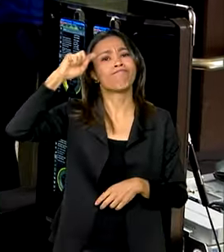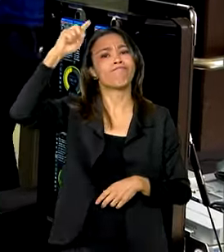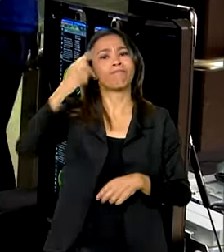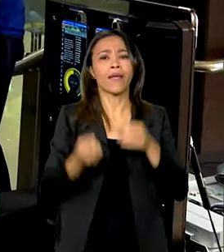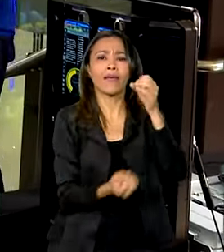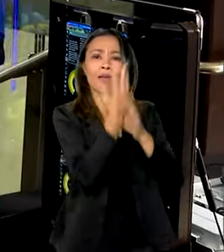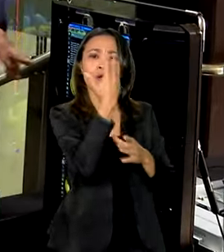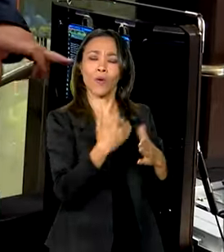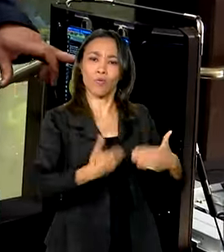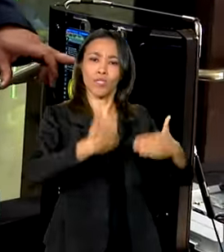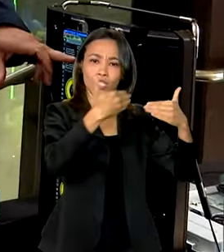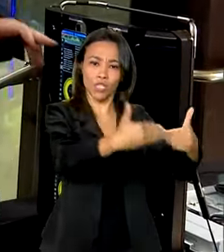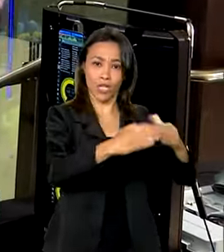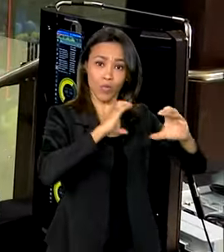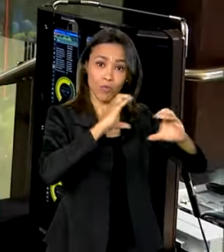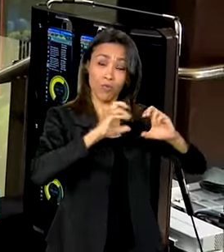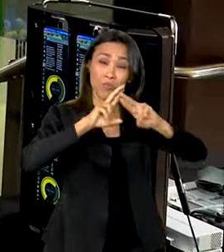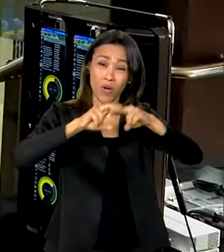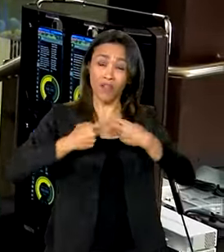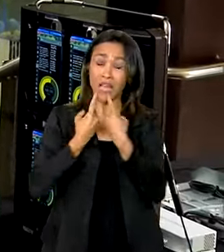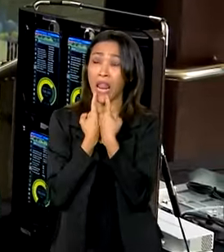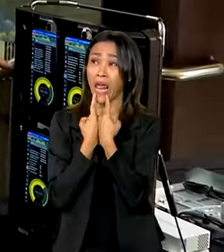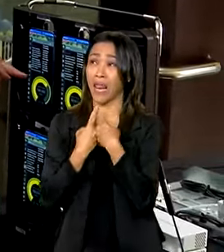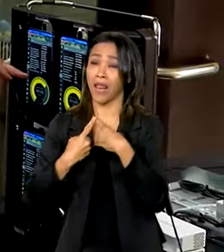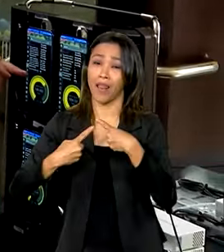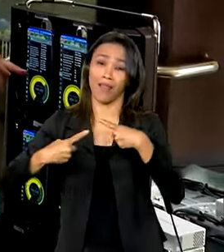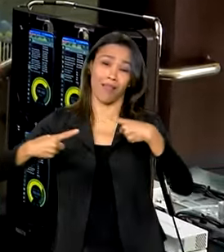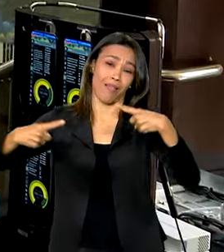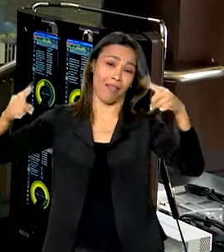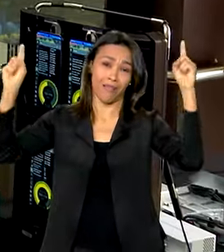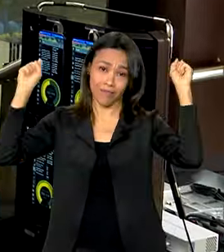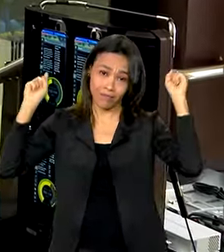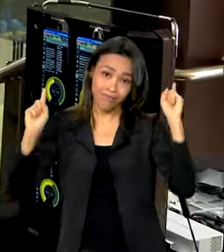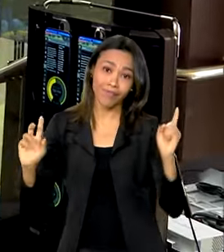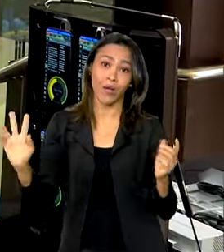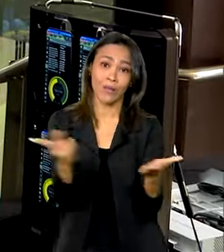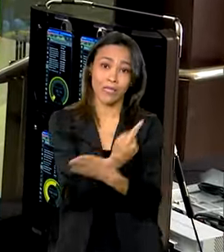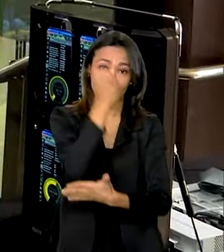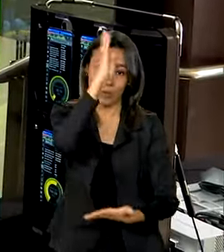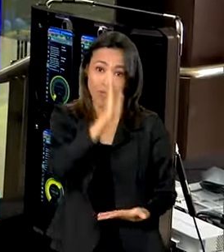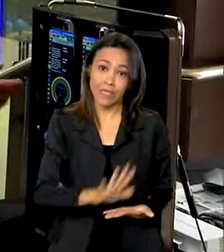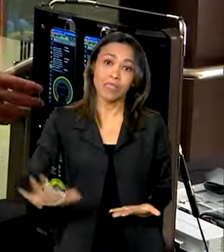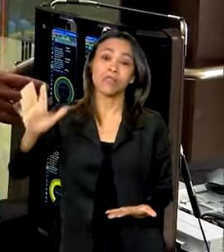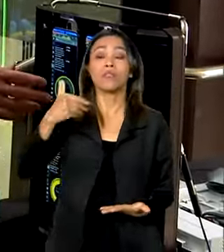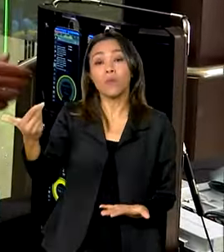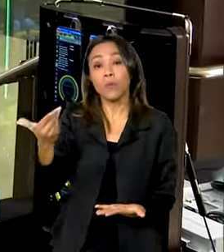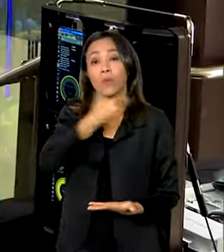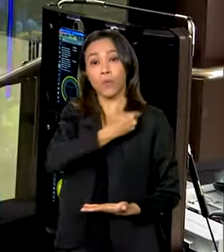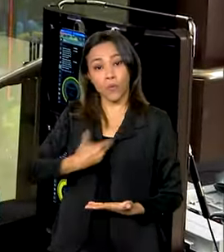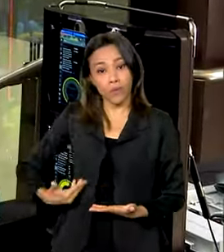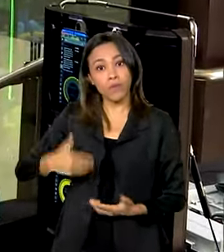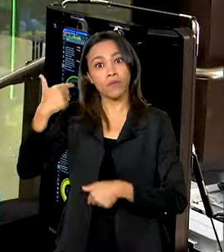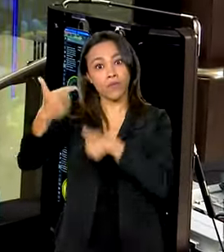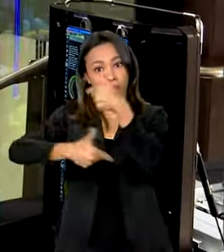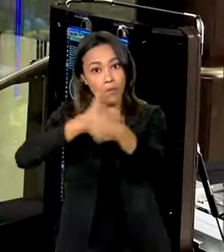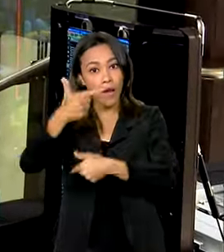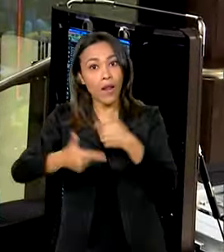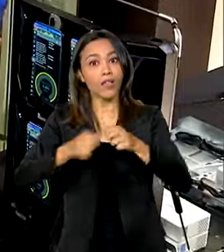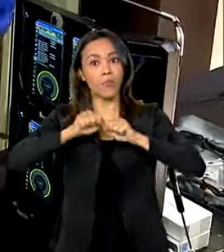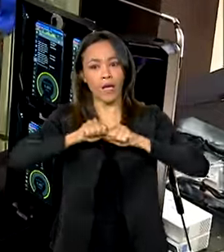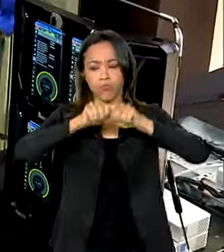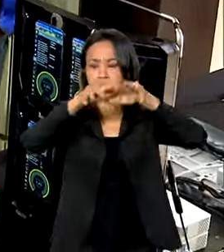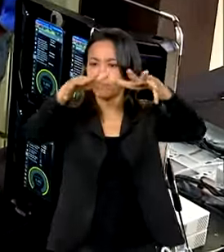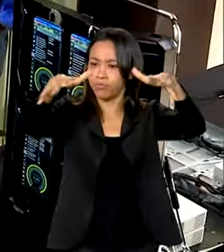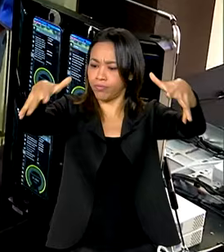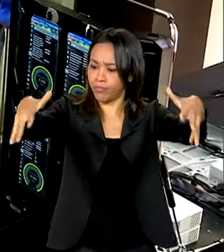diante do grande número de queixas recebidas. O governo tem trabalhado para ampliar a cobertura digital